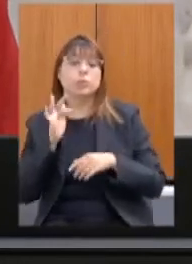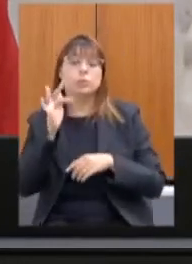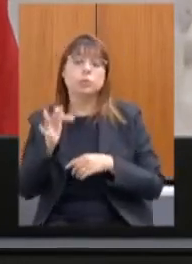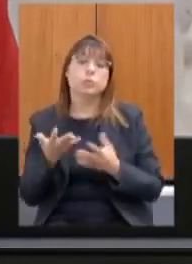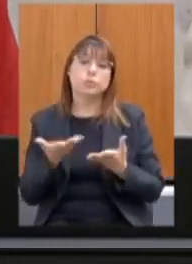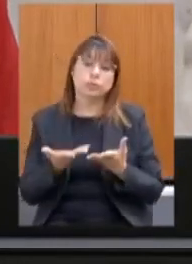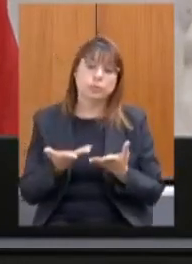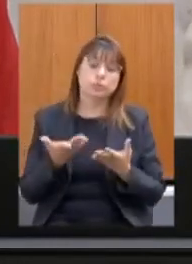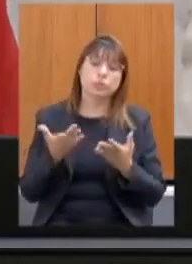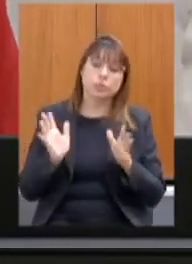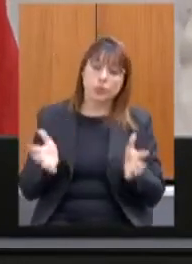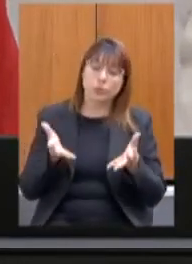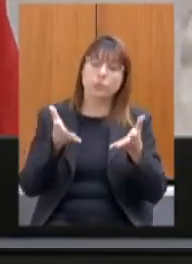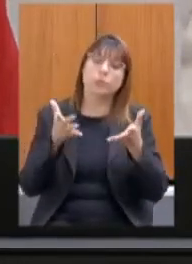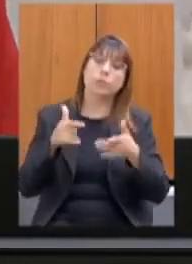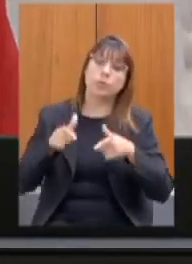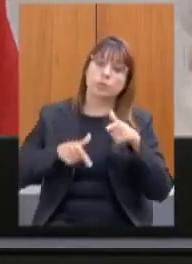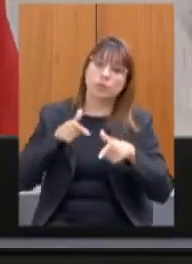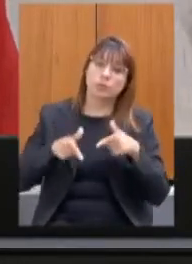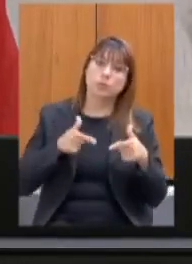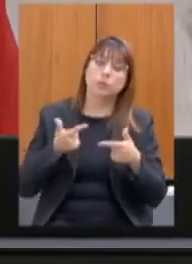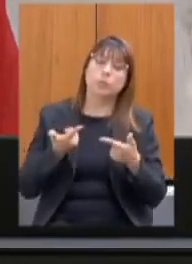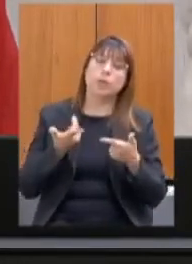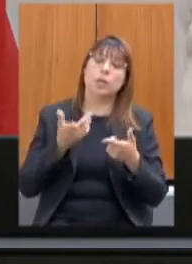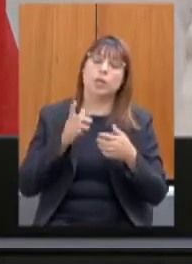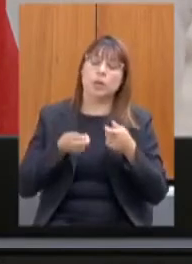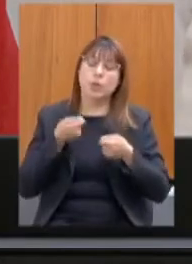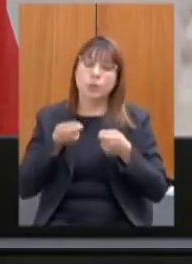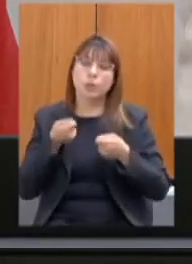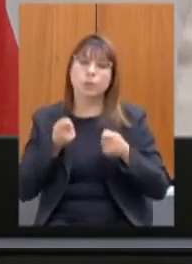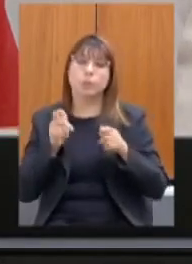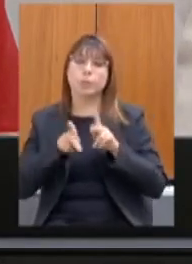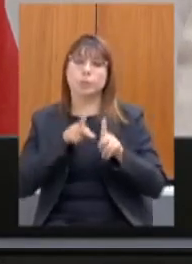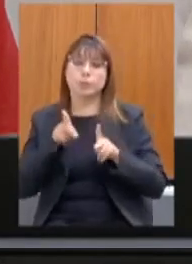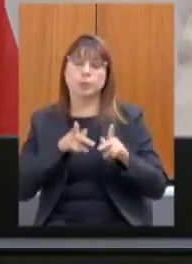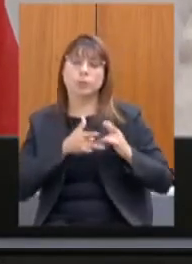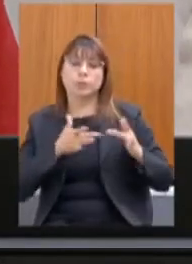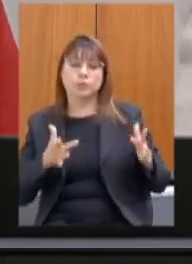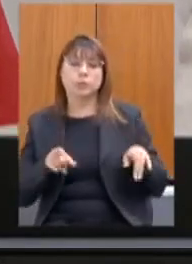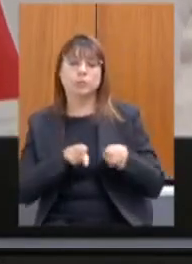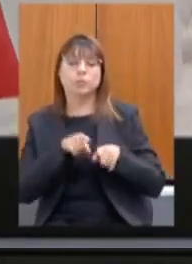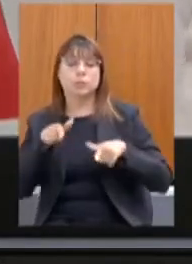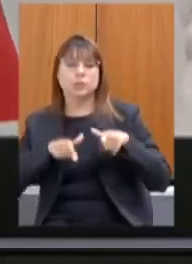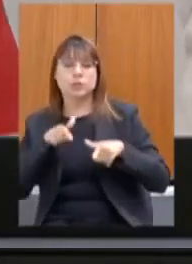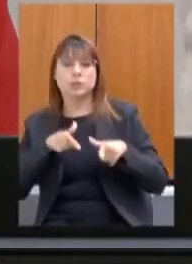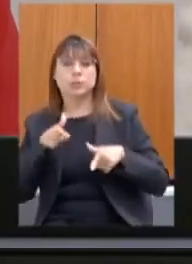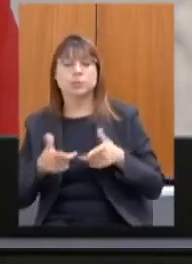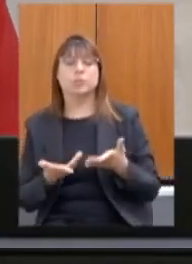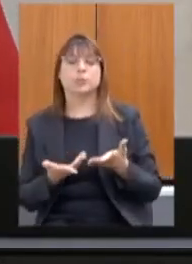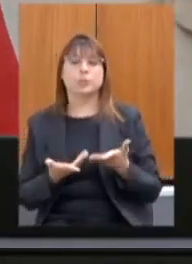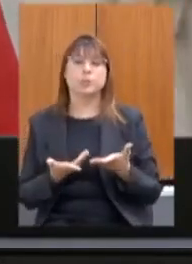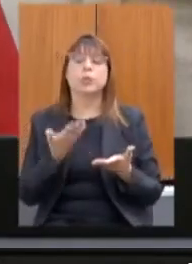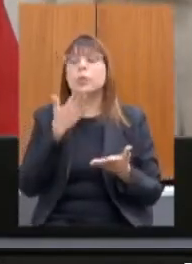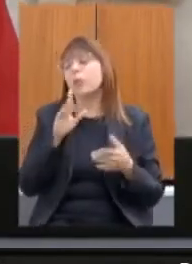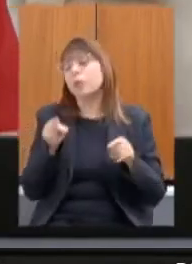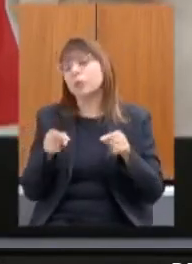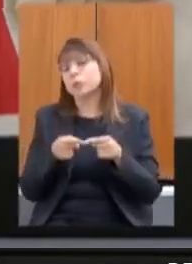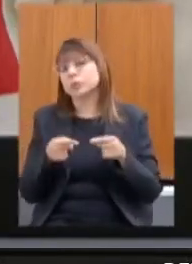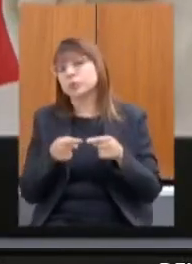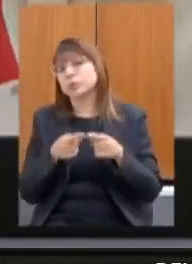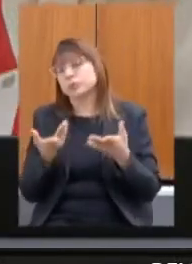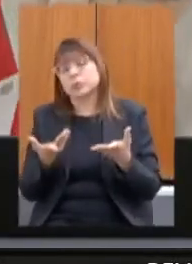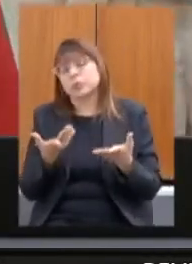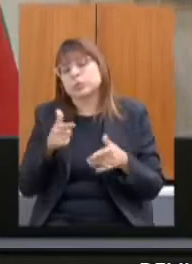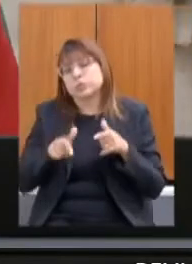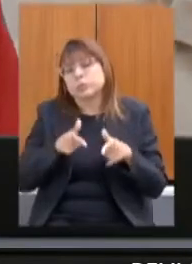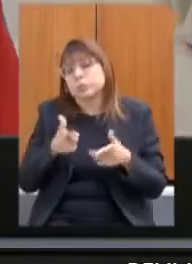fomento ao trabalho a economia popular solidária a articulação de trabalho e emprego e quais medidas estão sendo tomadas para a criação de